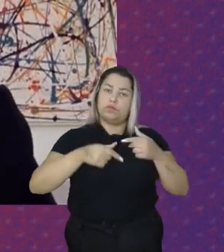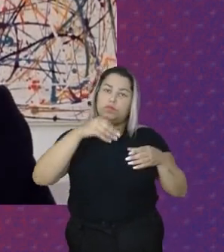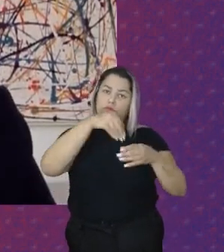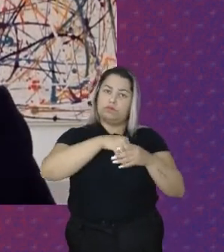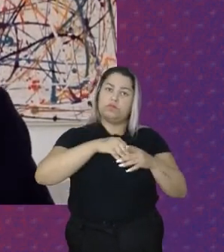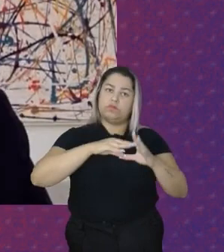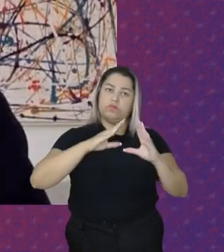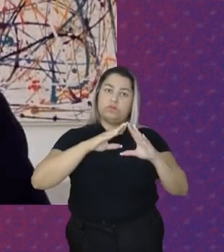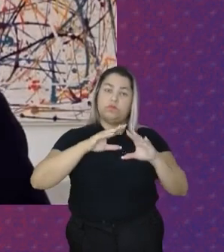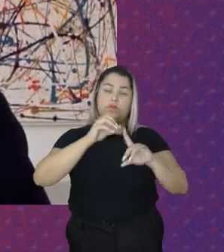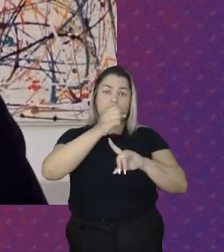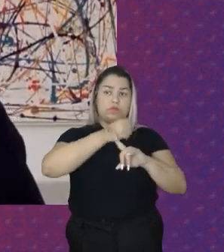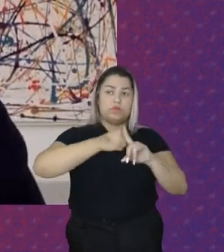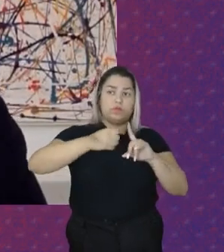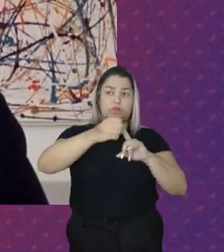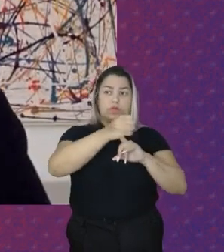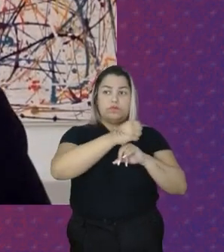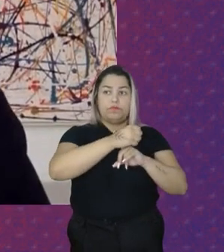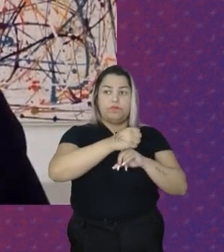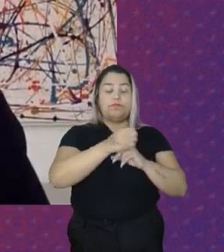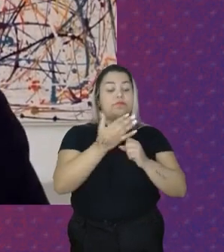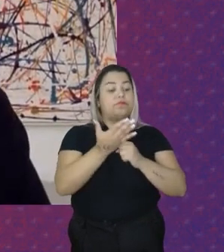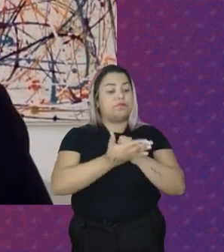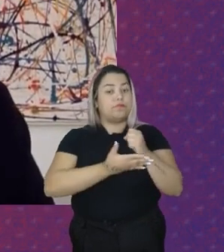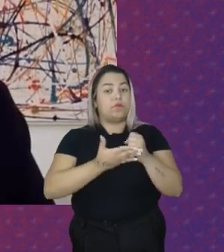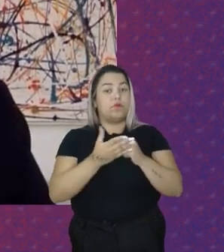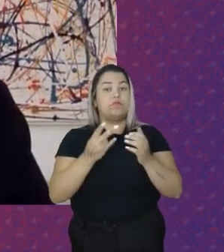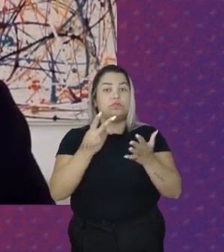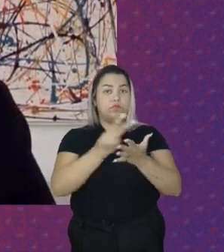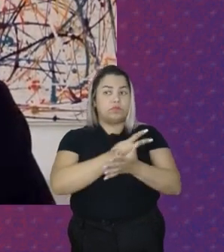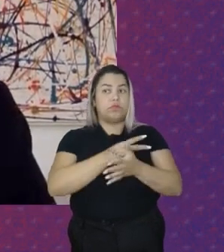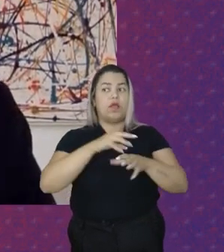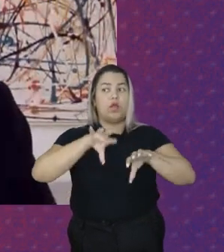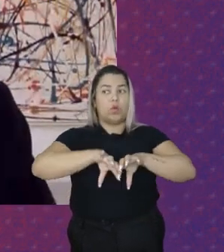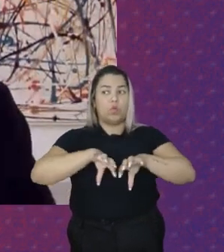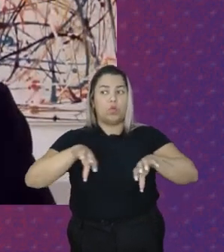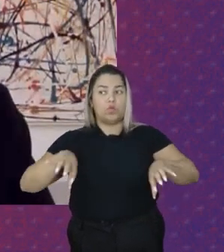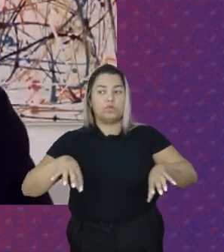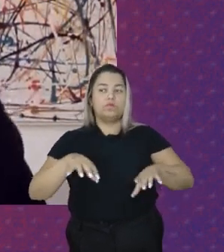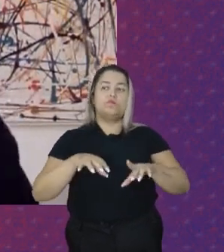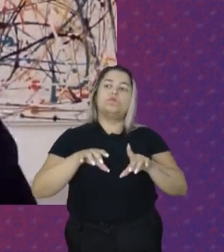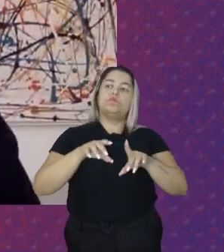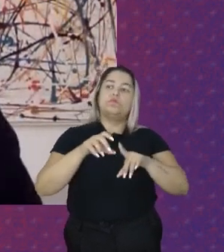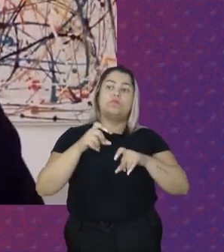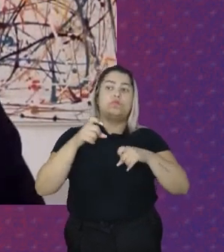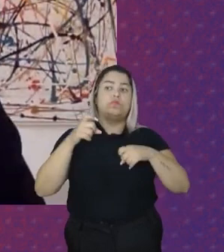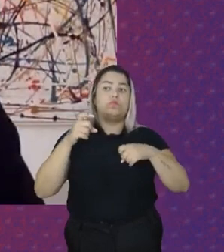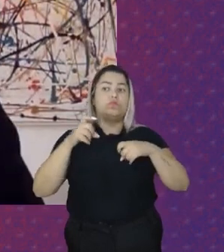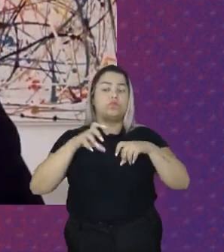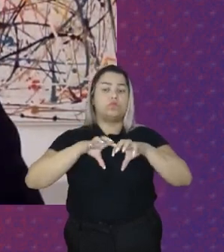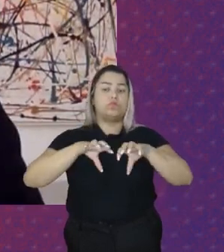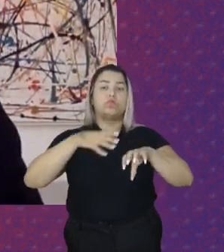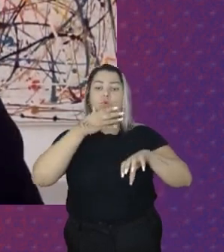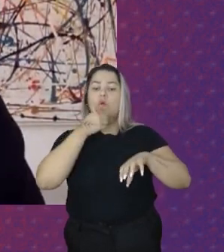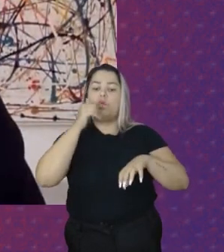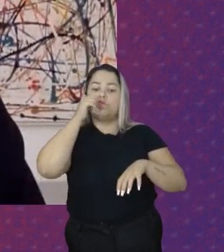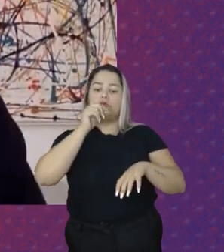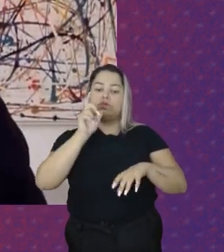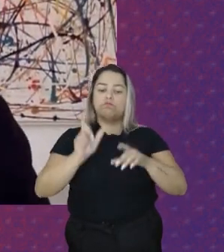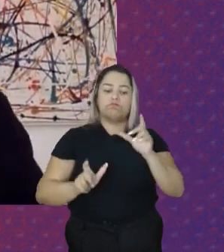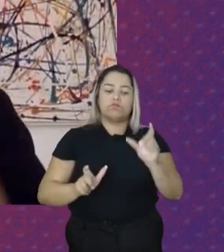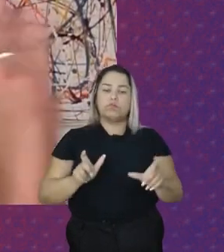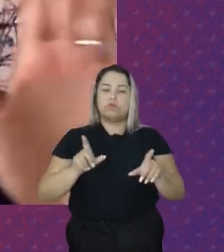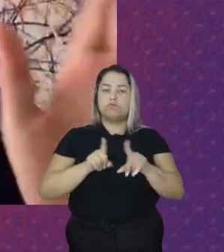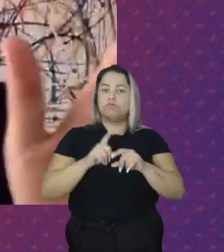sociedade Bom Basicamente É a divisão Sexual do trabalho A divisão Sexual do trabalho Ela